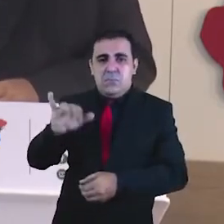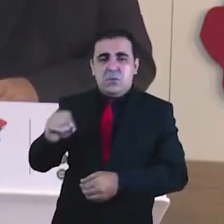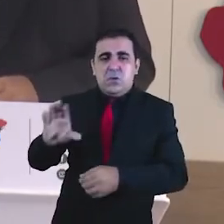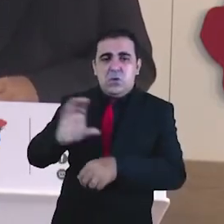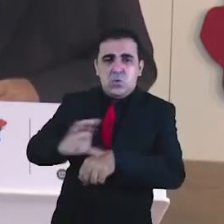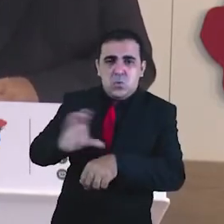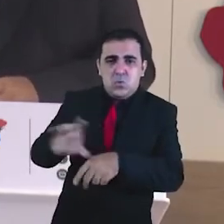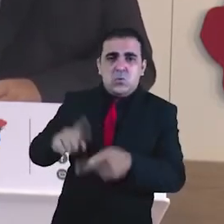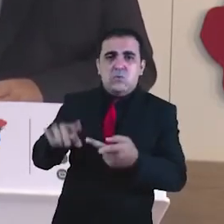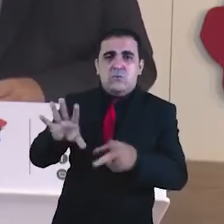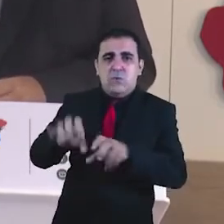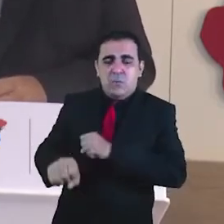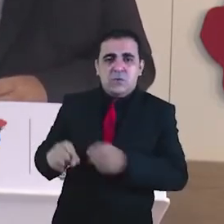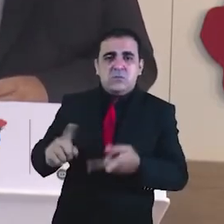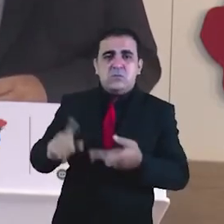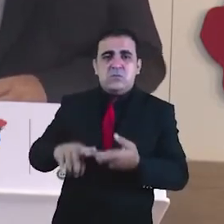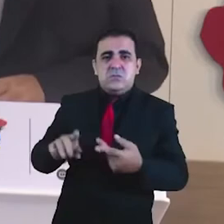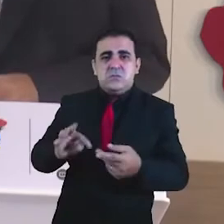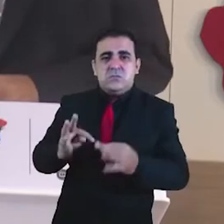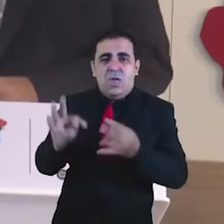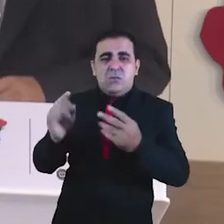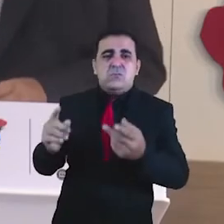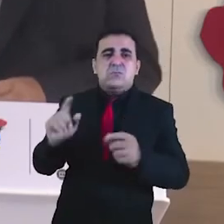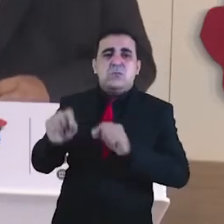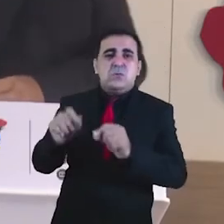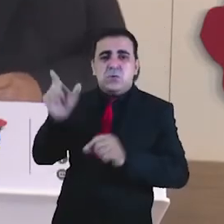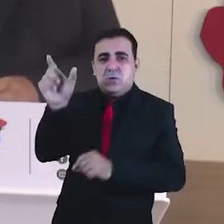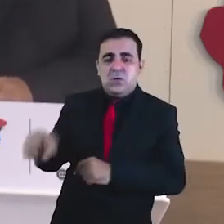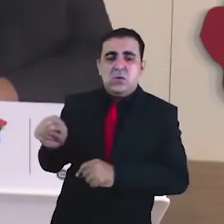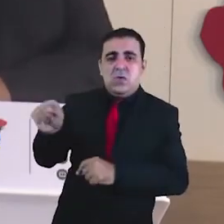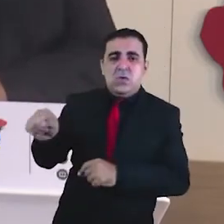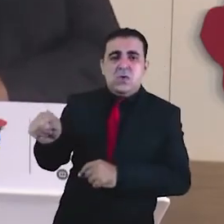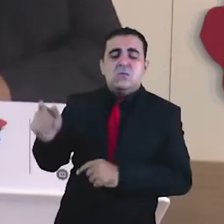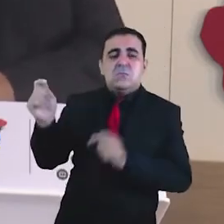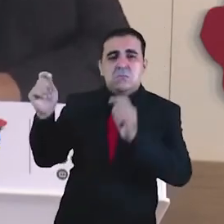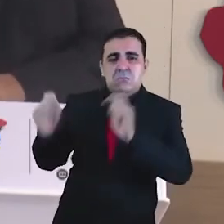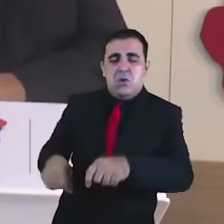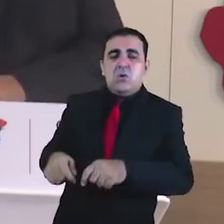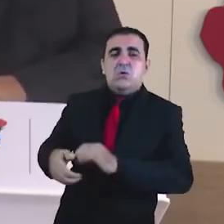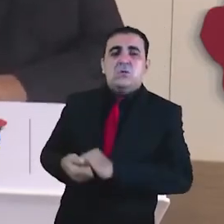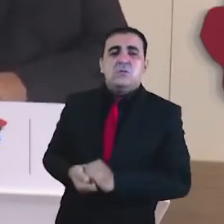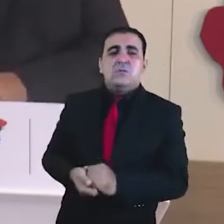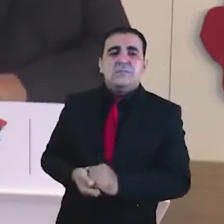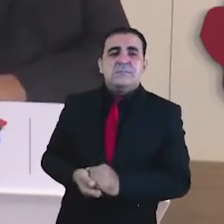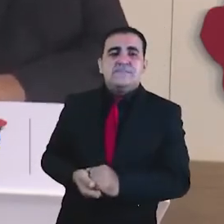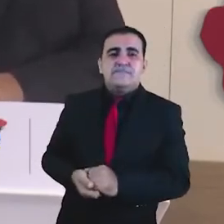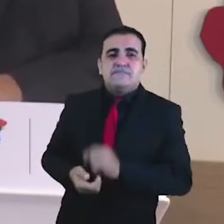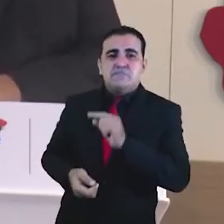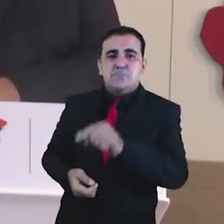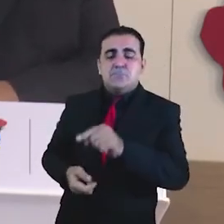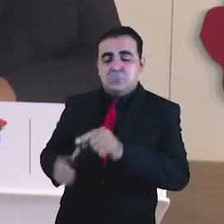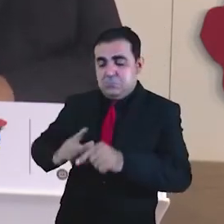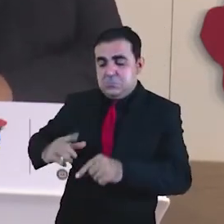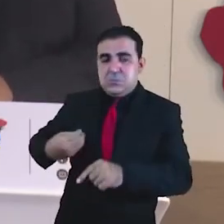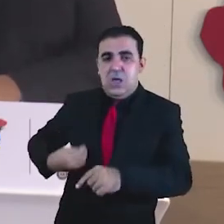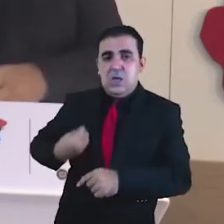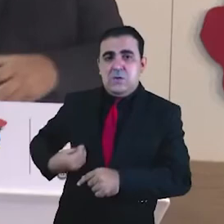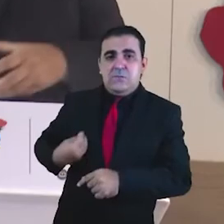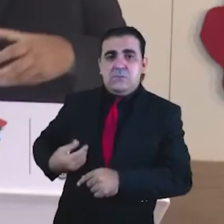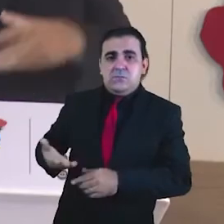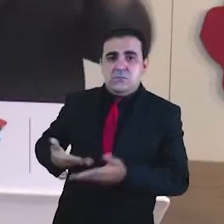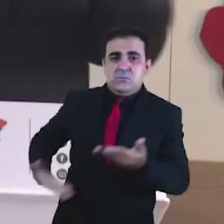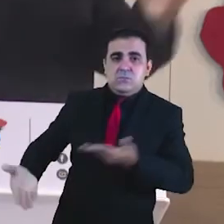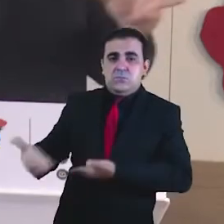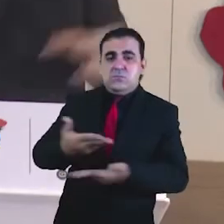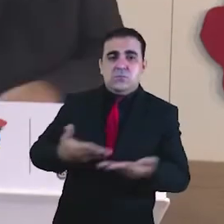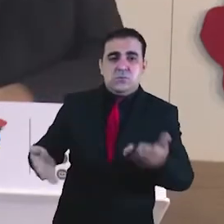com capacitação, formação, orientação técnica, para que também esse segmento possa resistir a